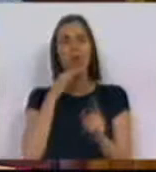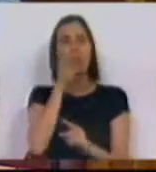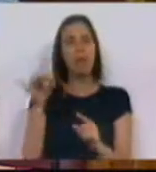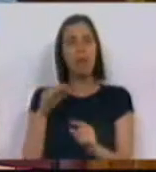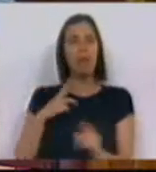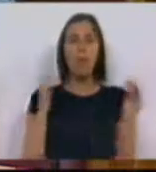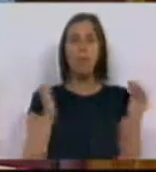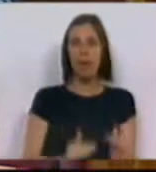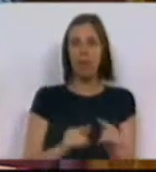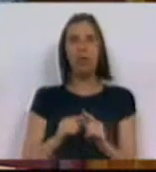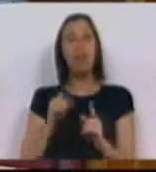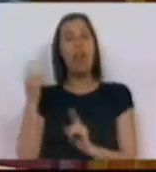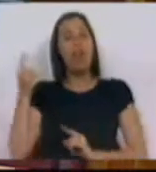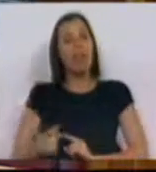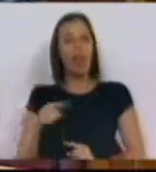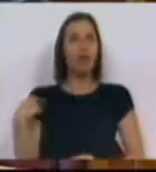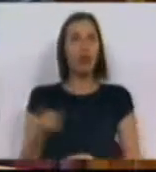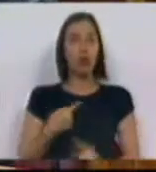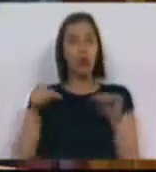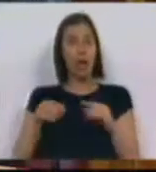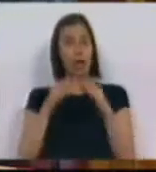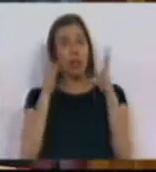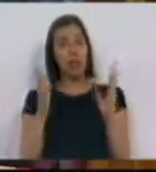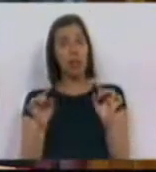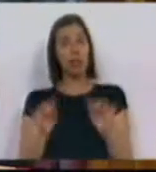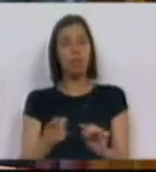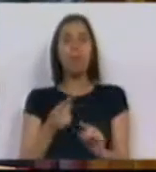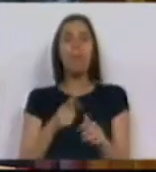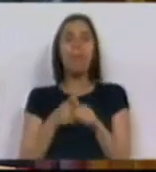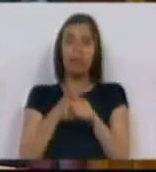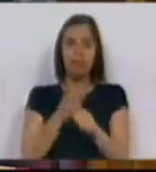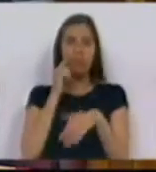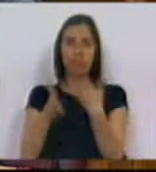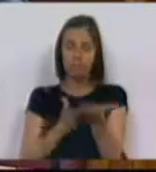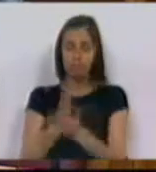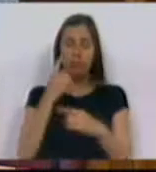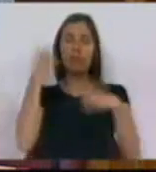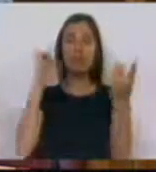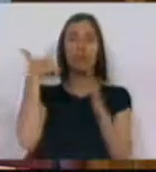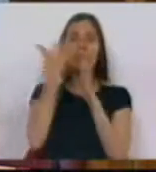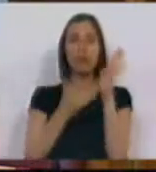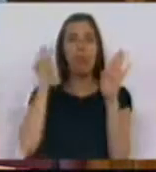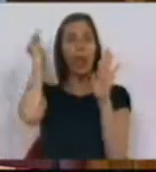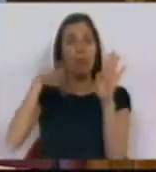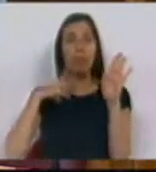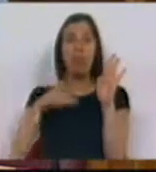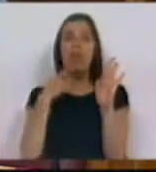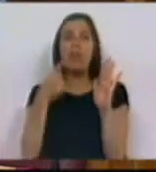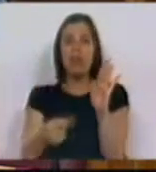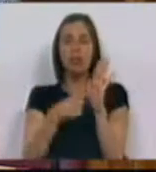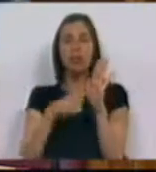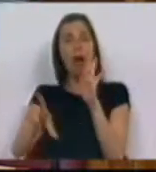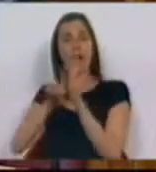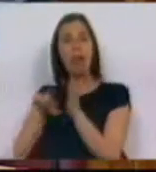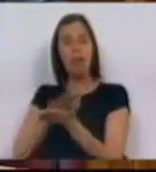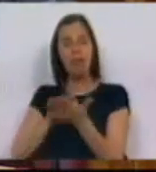famílias portuguesas e o dever de todos nesta Câmara em perseguirmos o enunciado da Constituição da República Portuguesa e